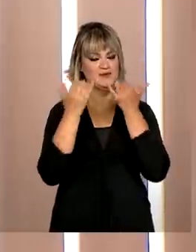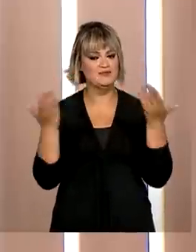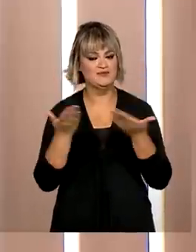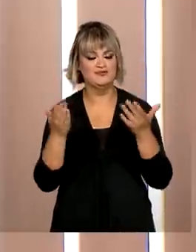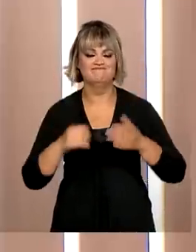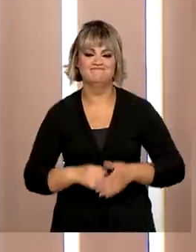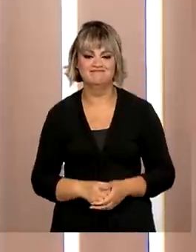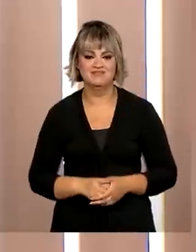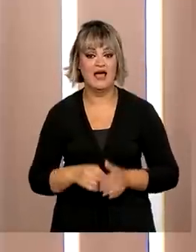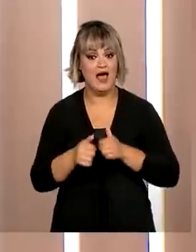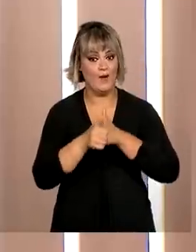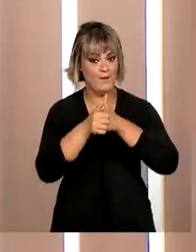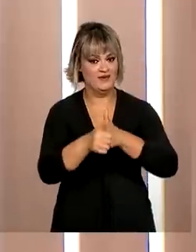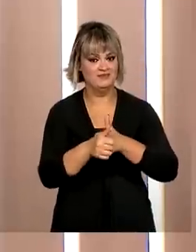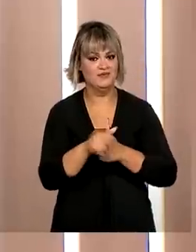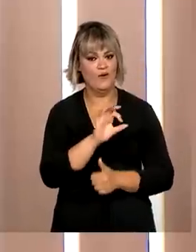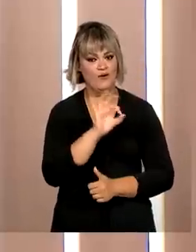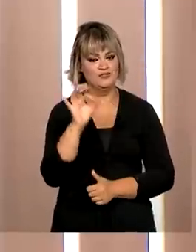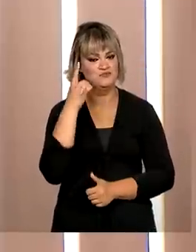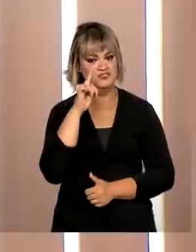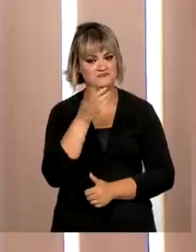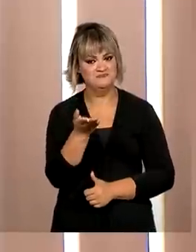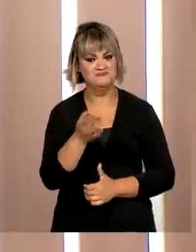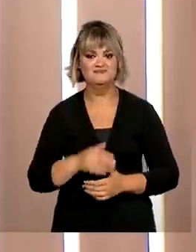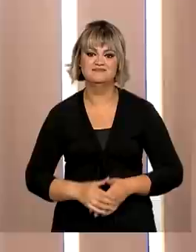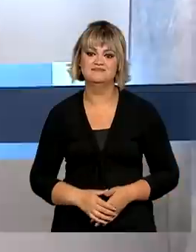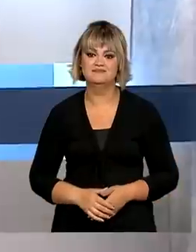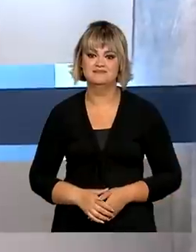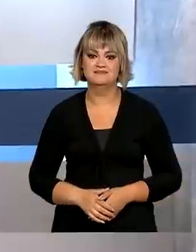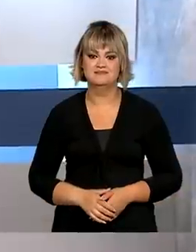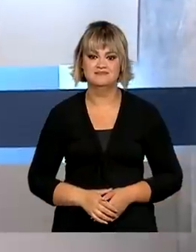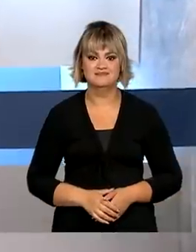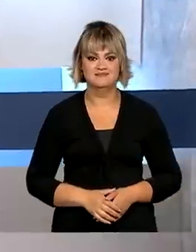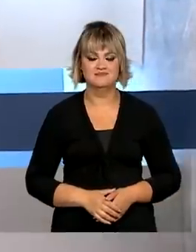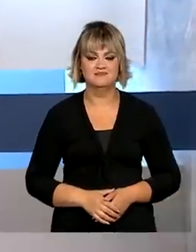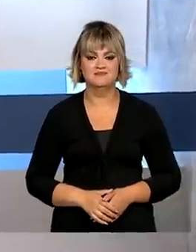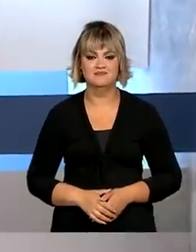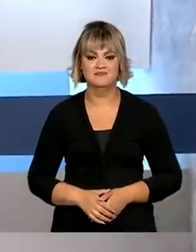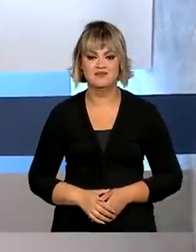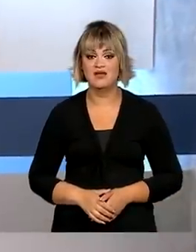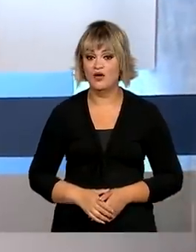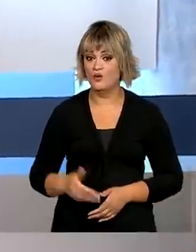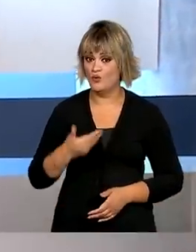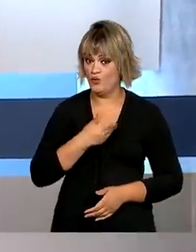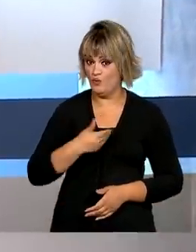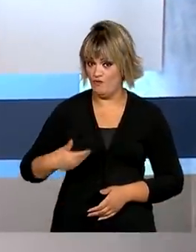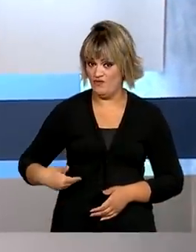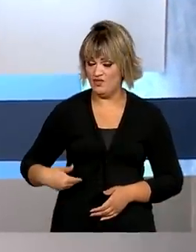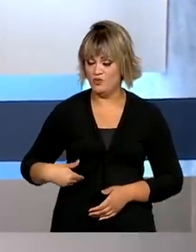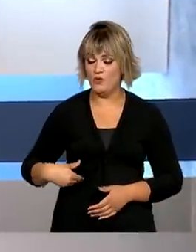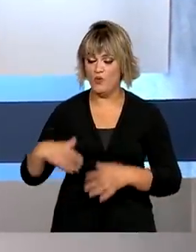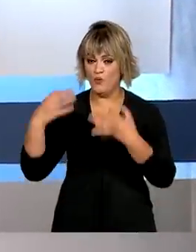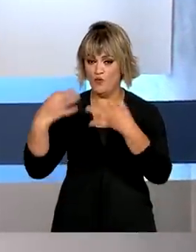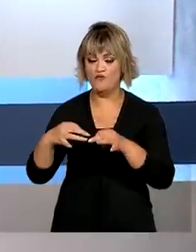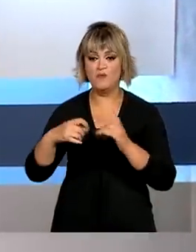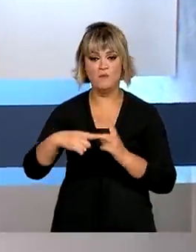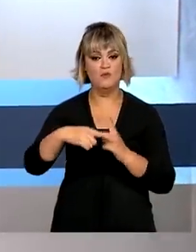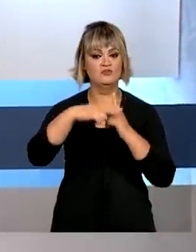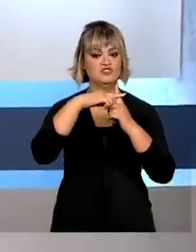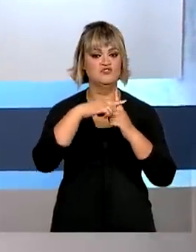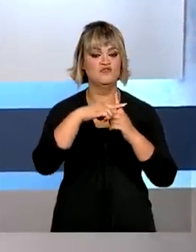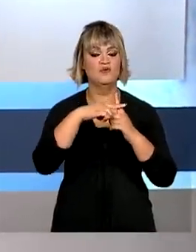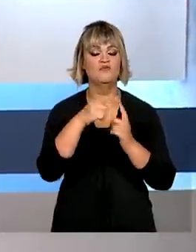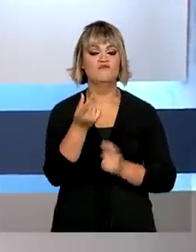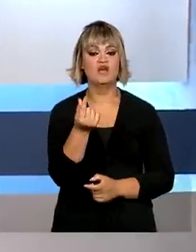nós temos para você hoje. Continuem conosco e tenham um ótimo dia. O governo registrou um saldo positivo de